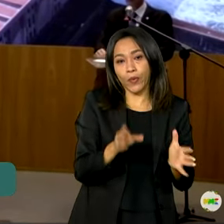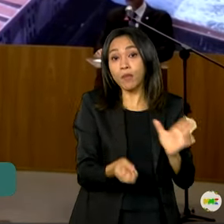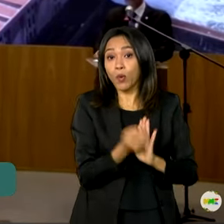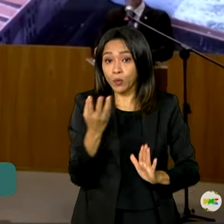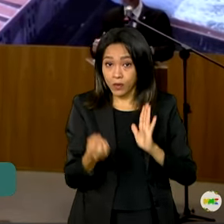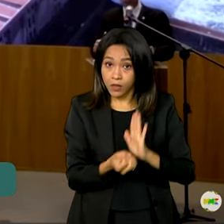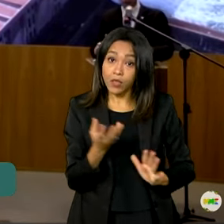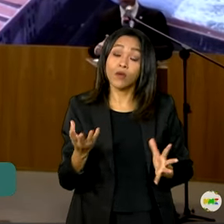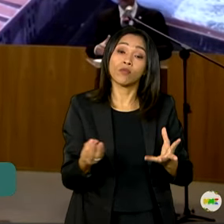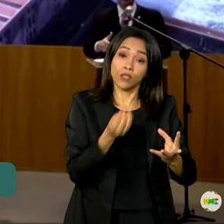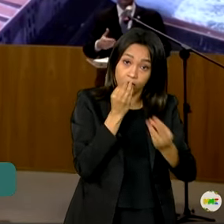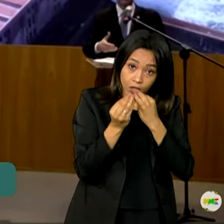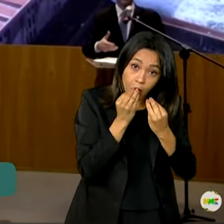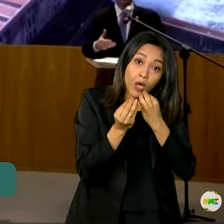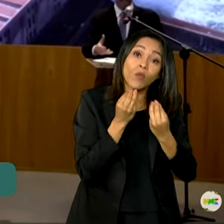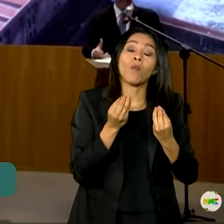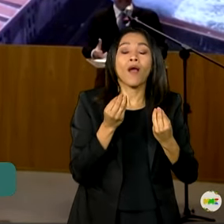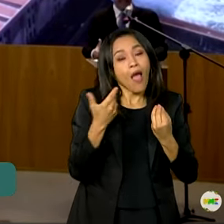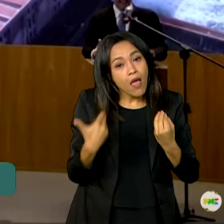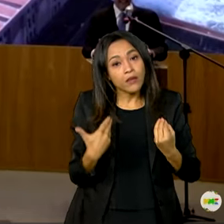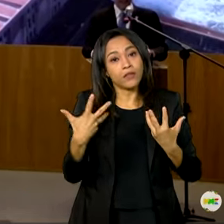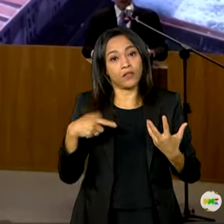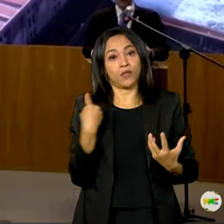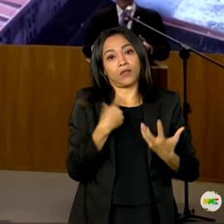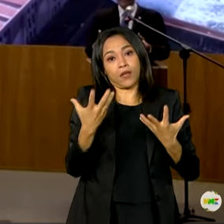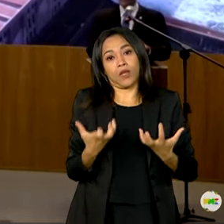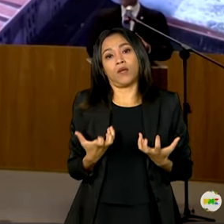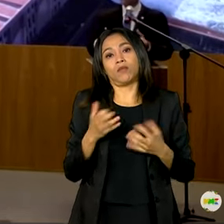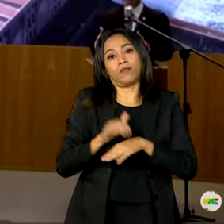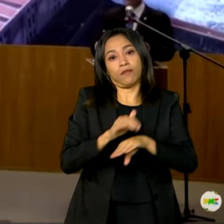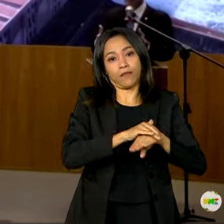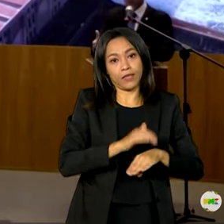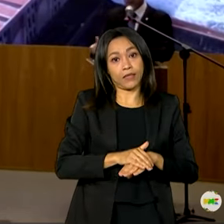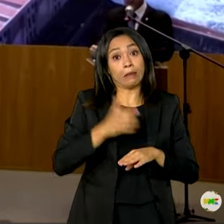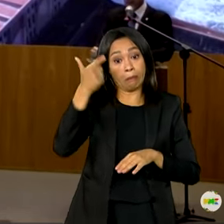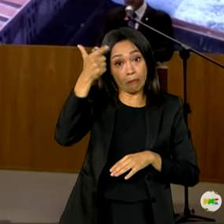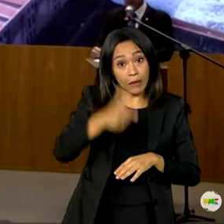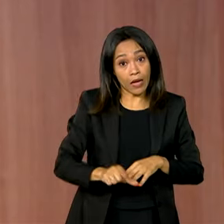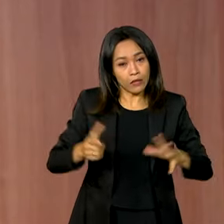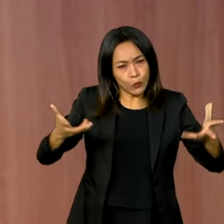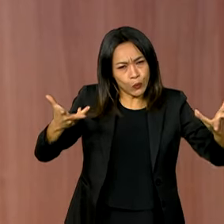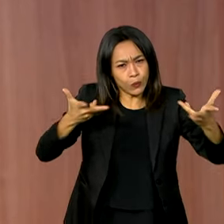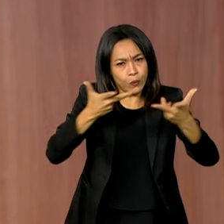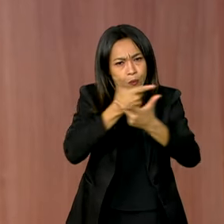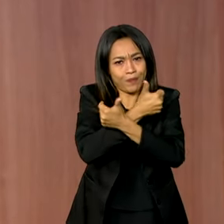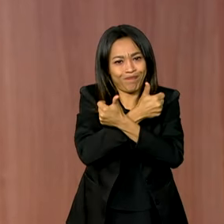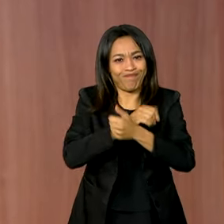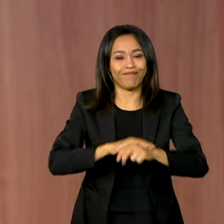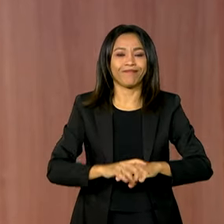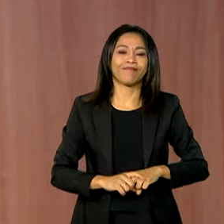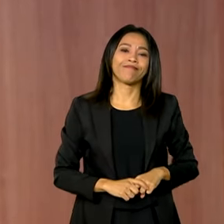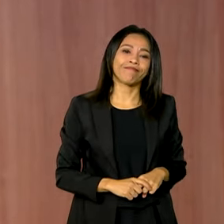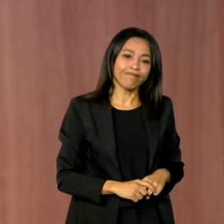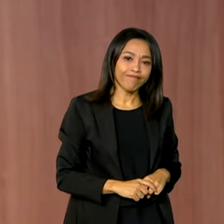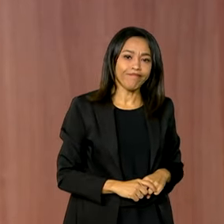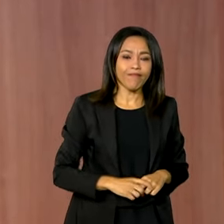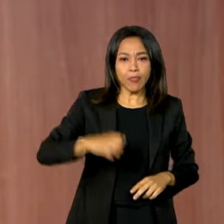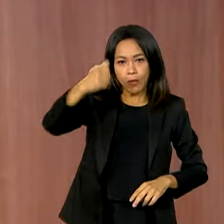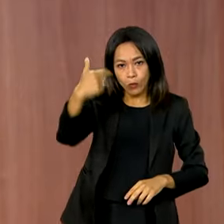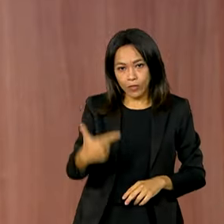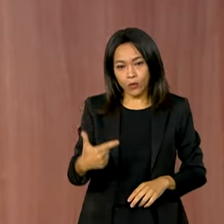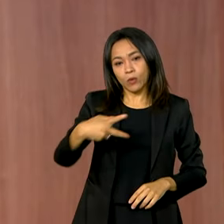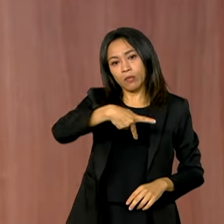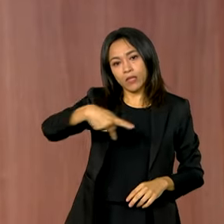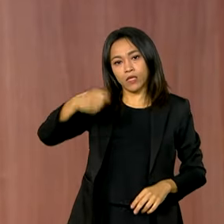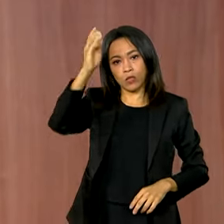alimentos. É isso que nós queremos fazer com ainda mais eficiência. O vice-presidente